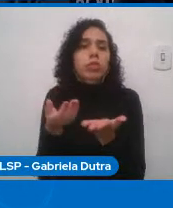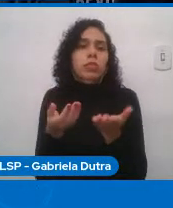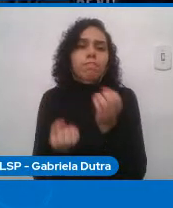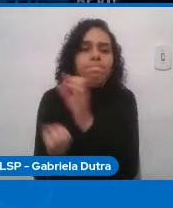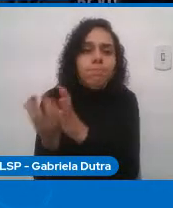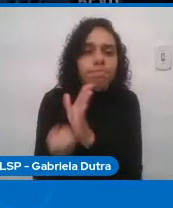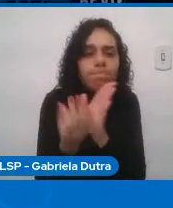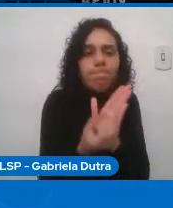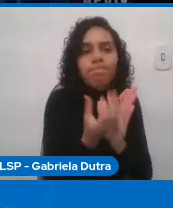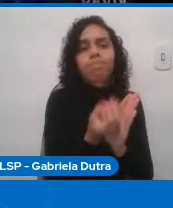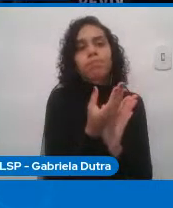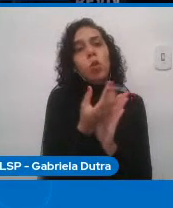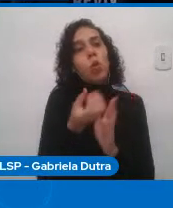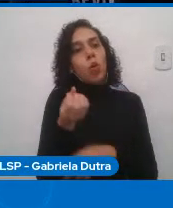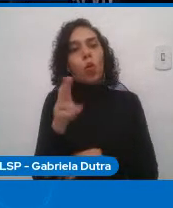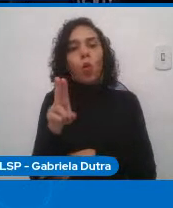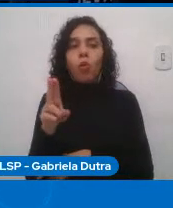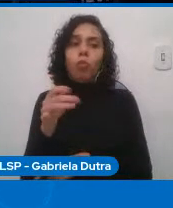figura.